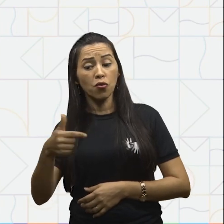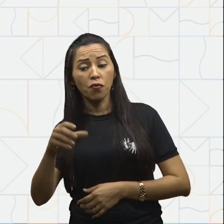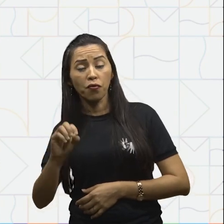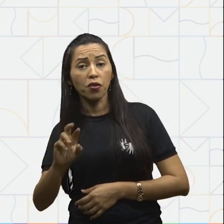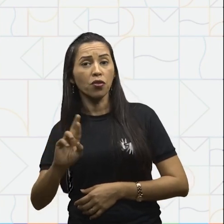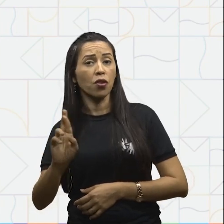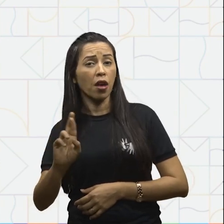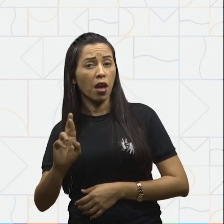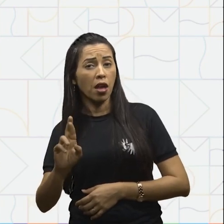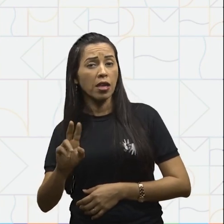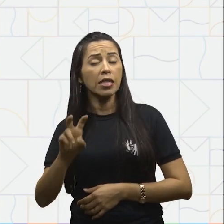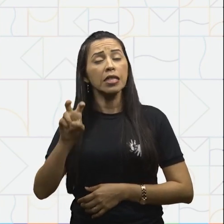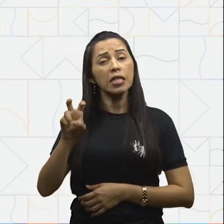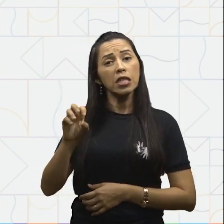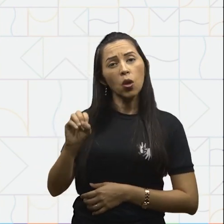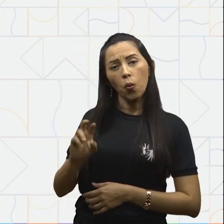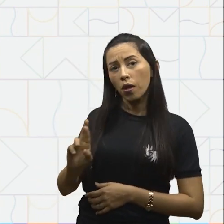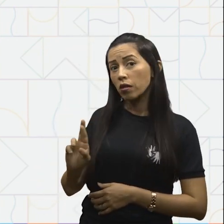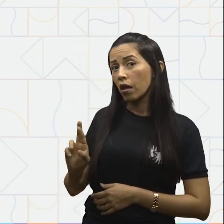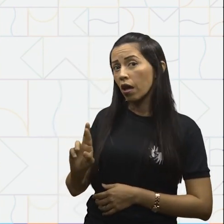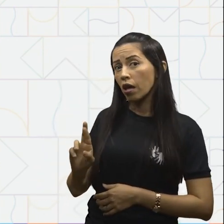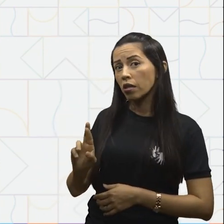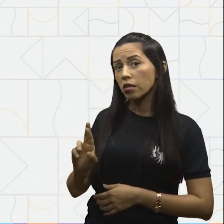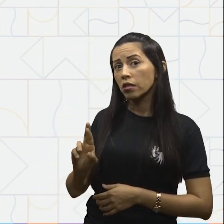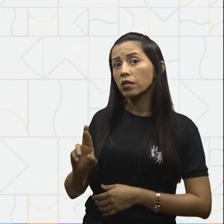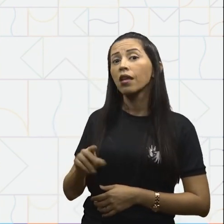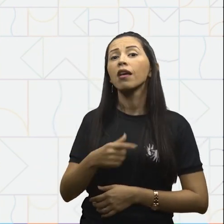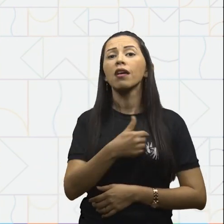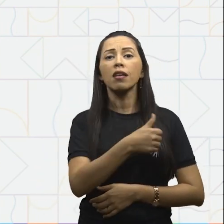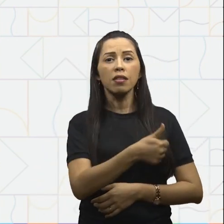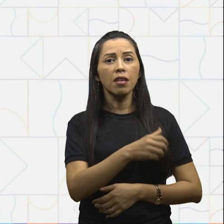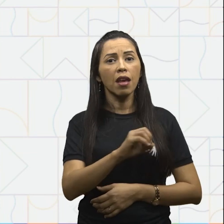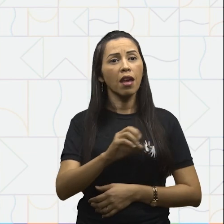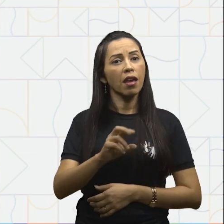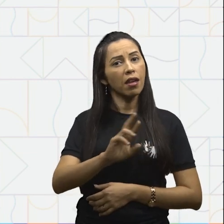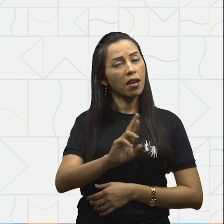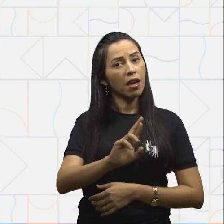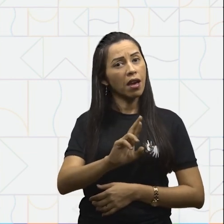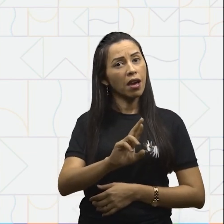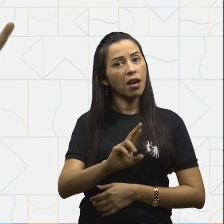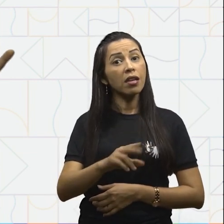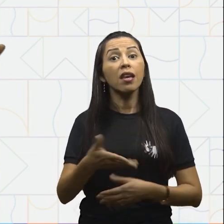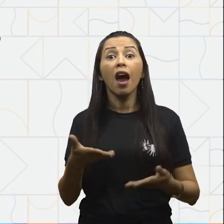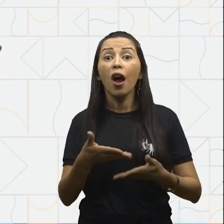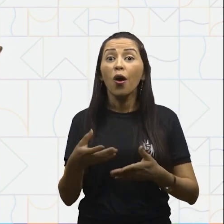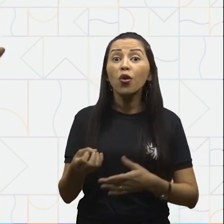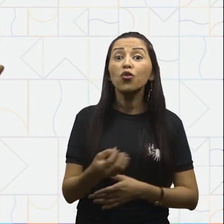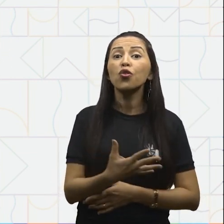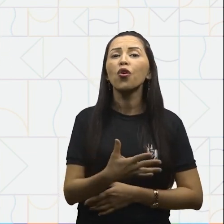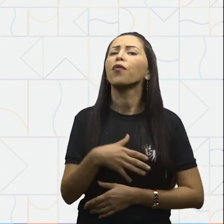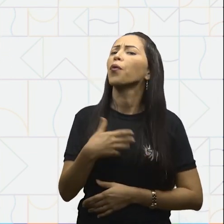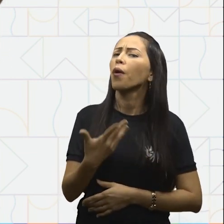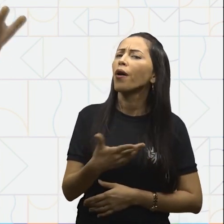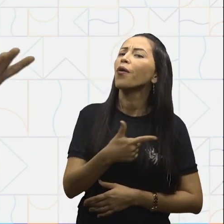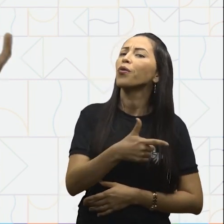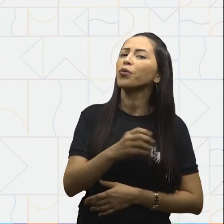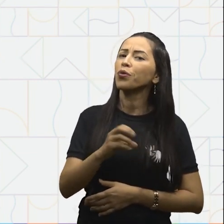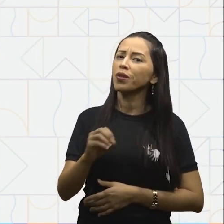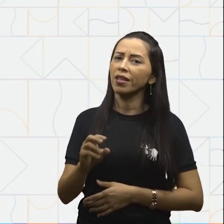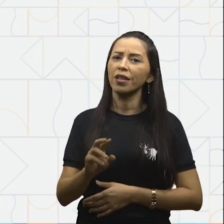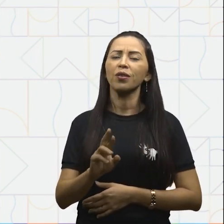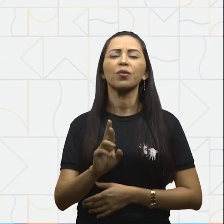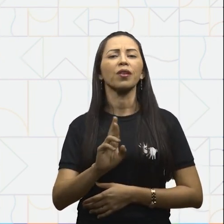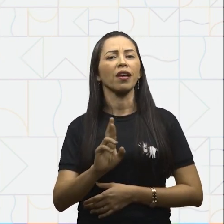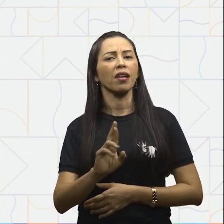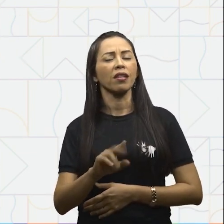de 20 reais, de 50 reais, de 100 reais e a mais nova que é de 200